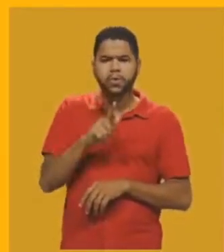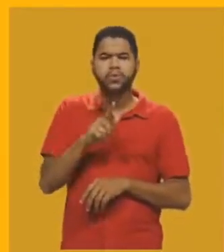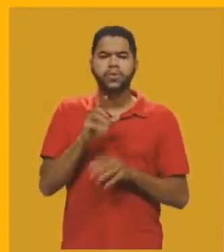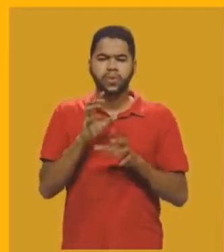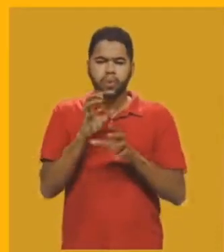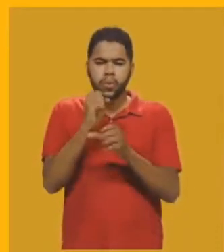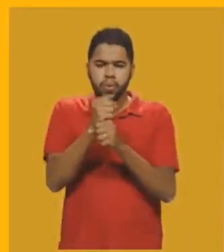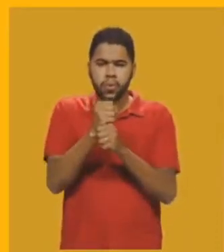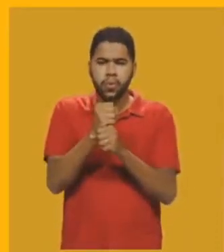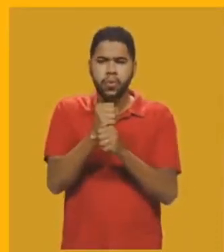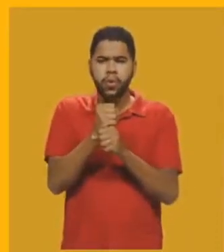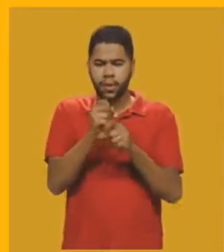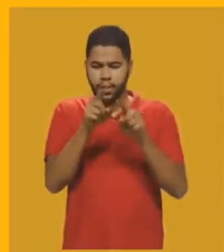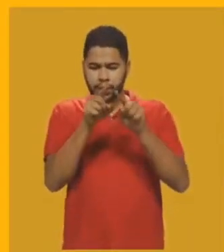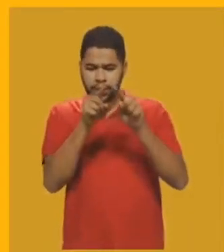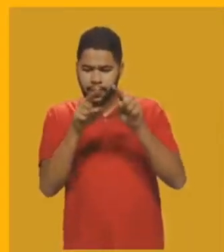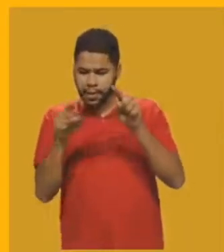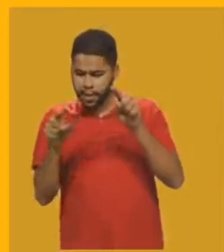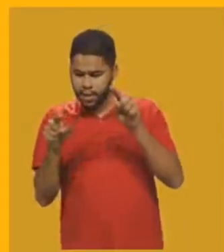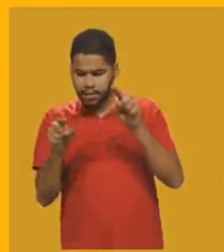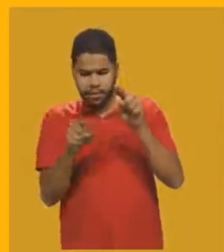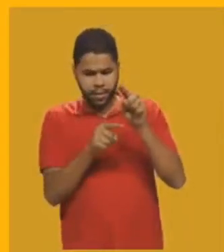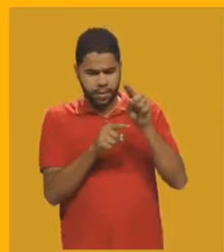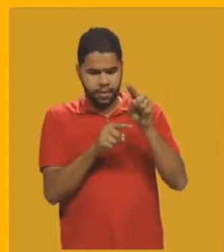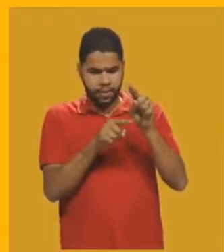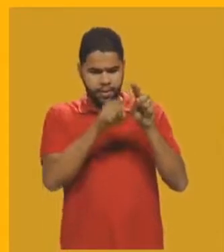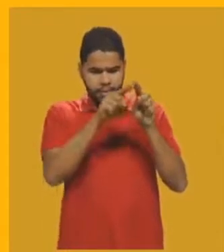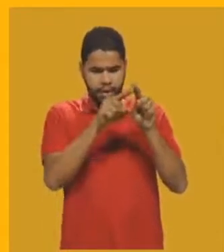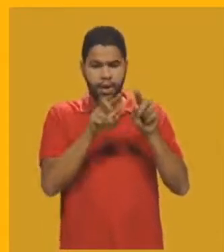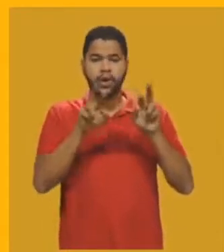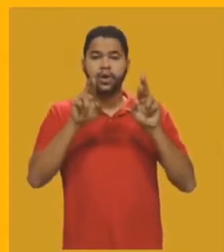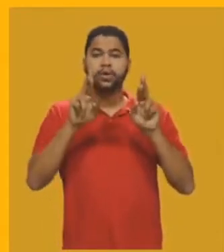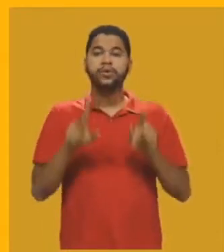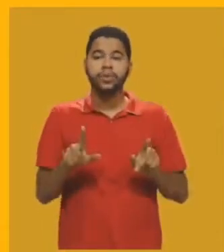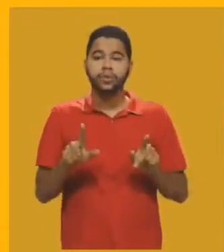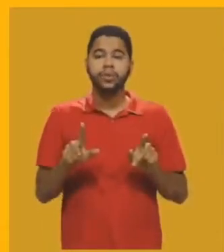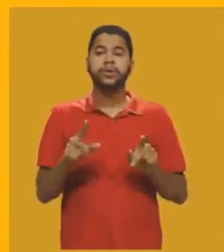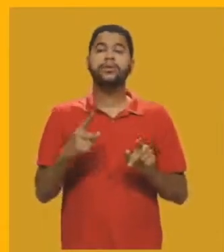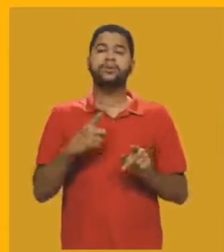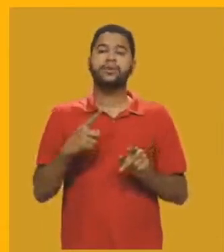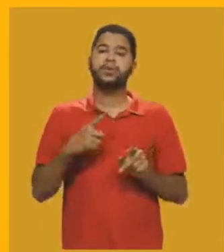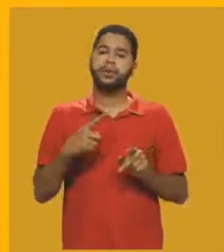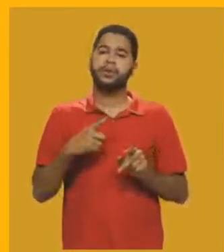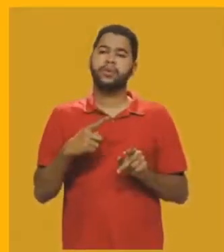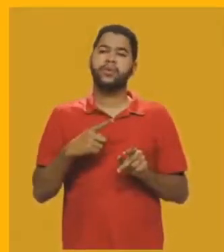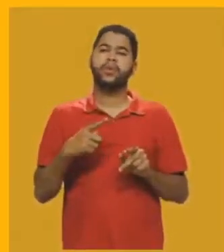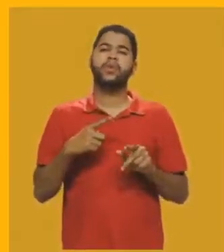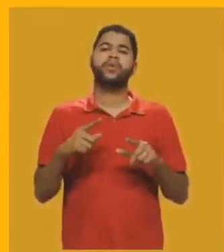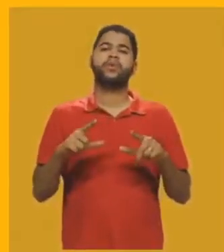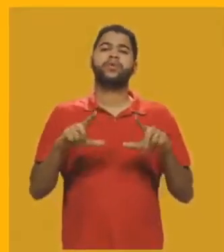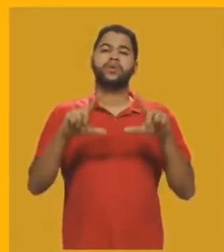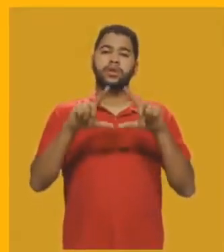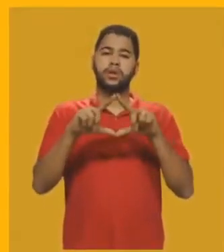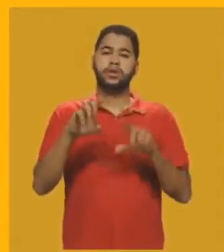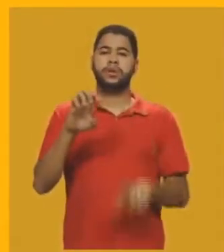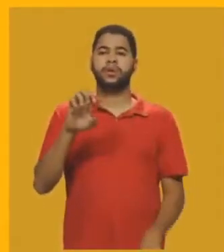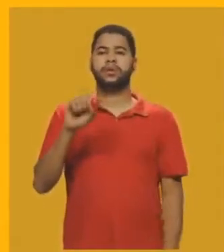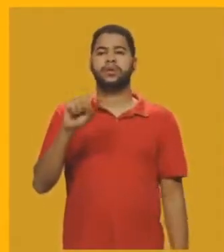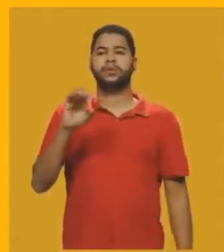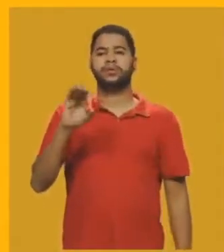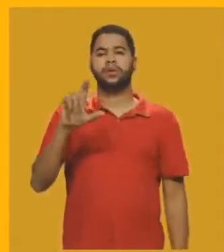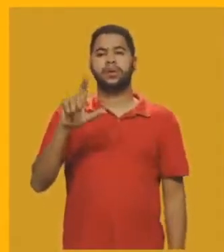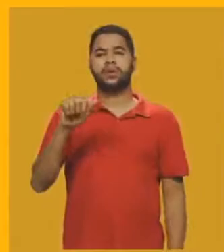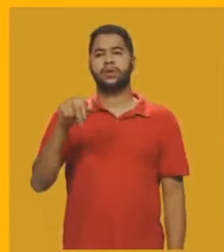Então, se todas as medidas dos lados são diferentes, eu tenho um triângulo escaleno,